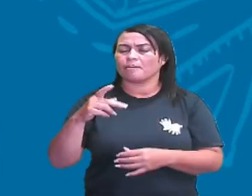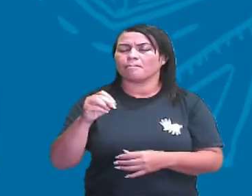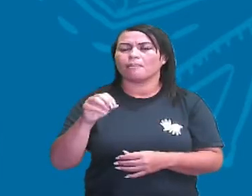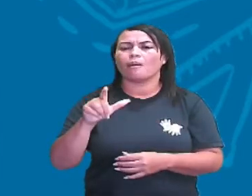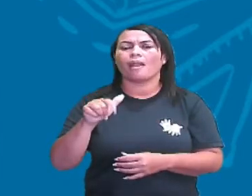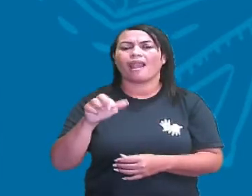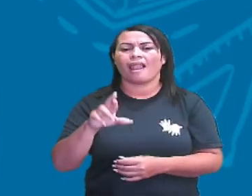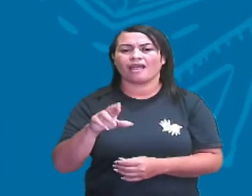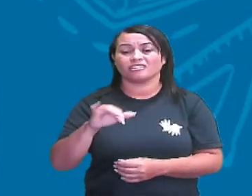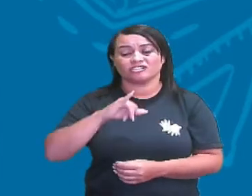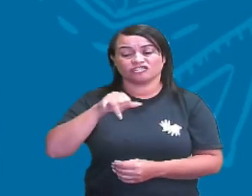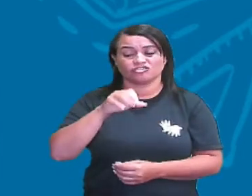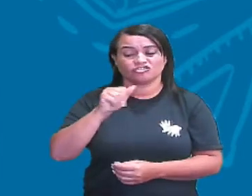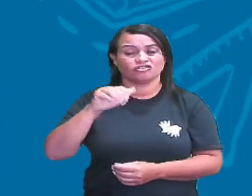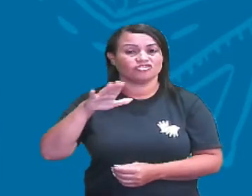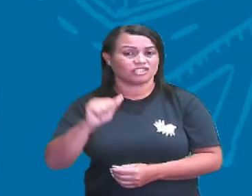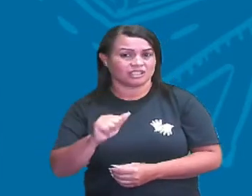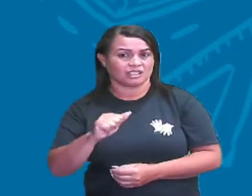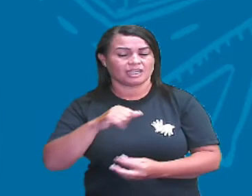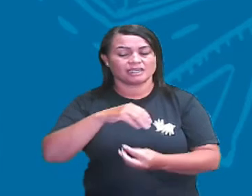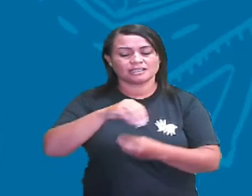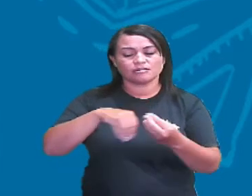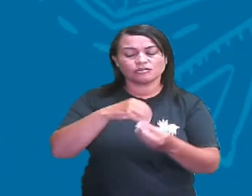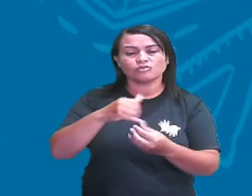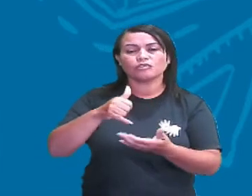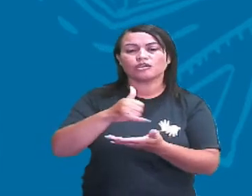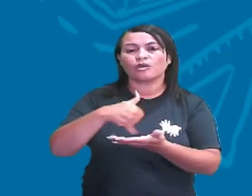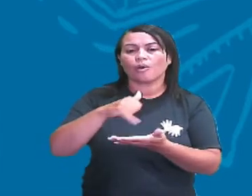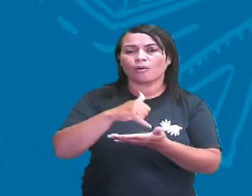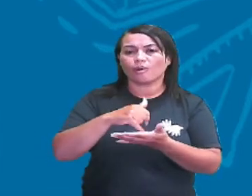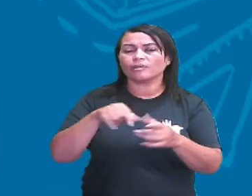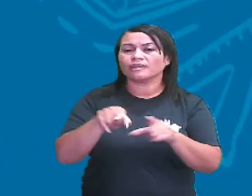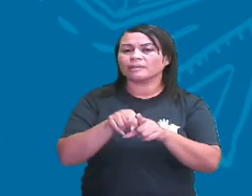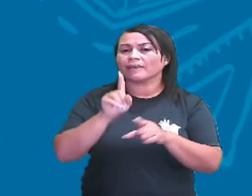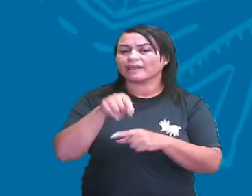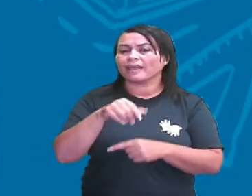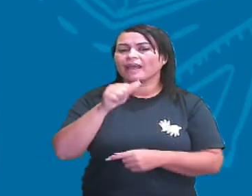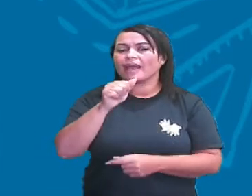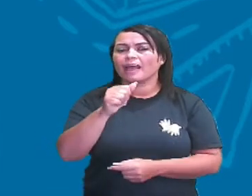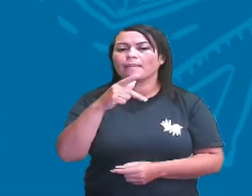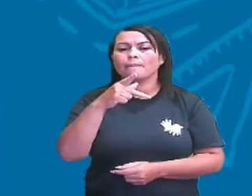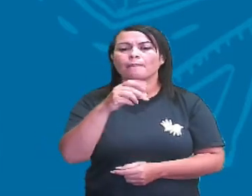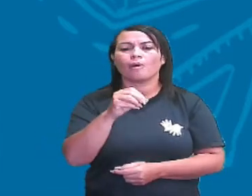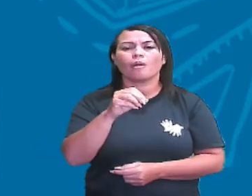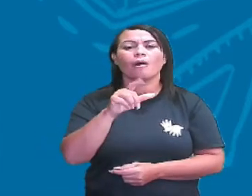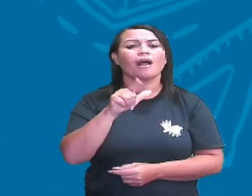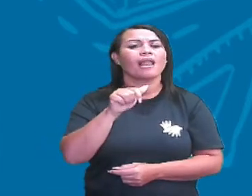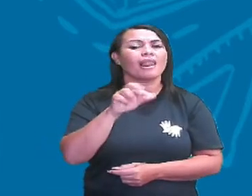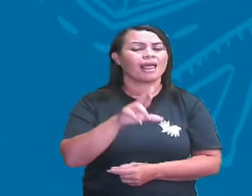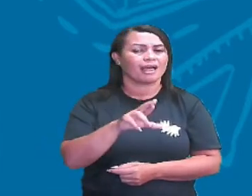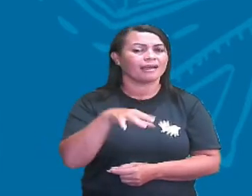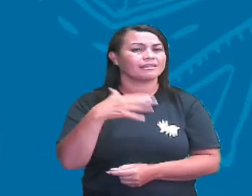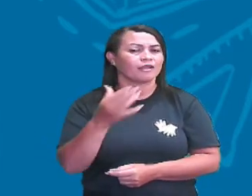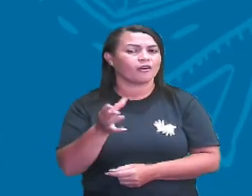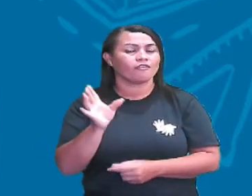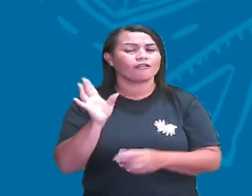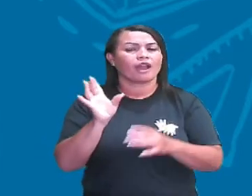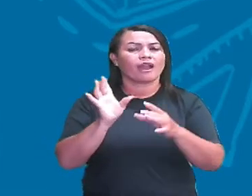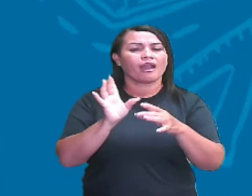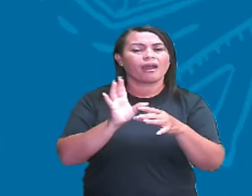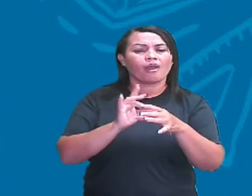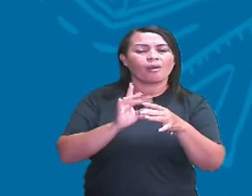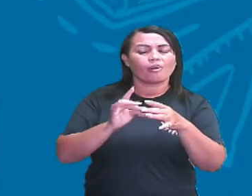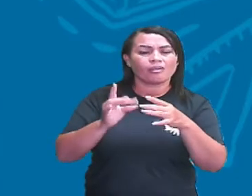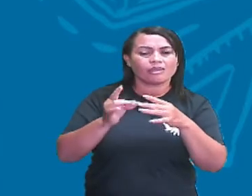o mistura com óleo, que também é apolar. Então, o polar trai apolar, então o óleo vai grudar no